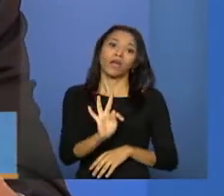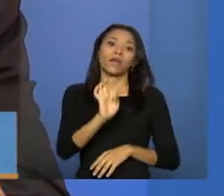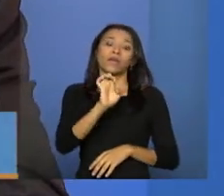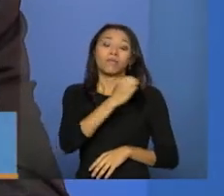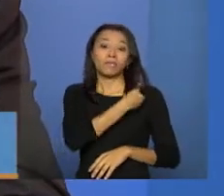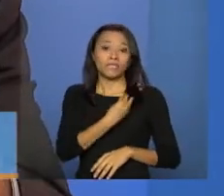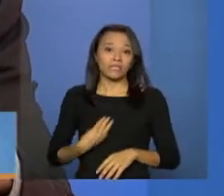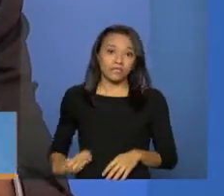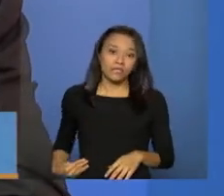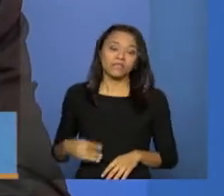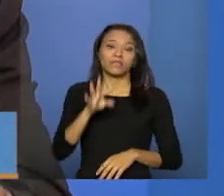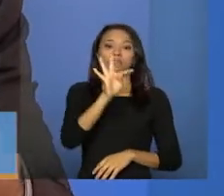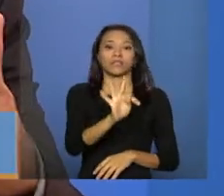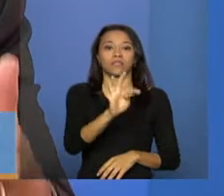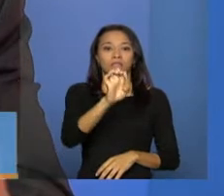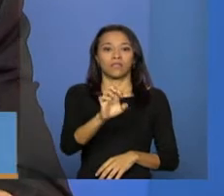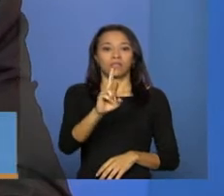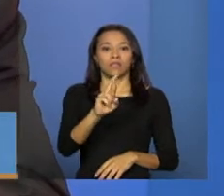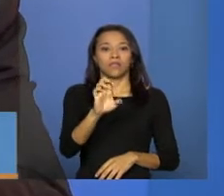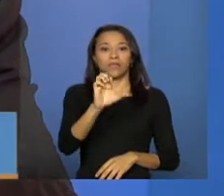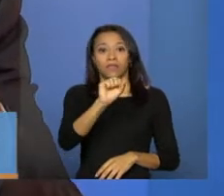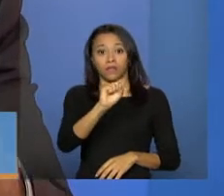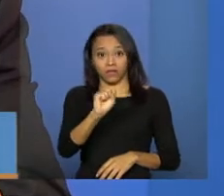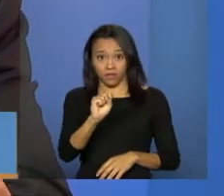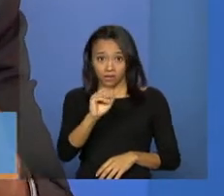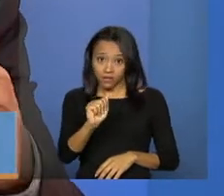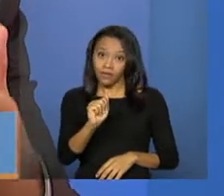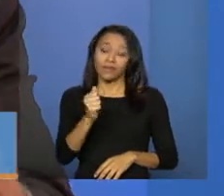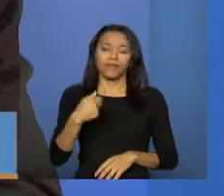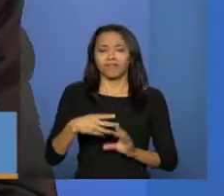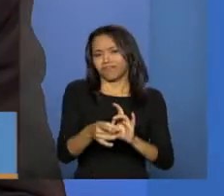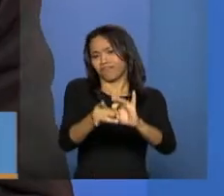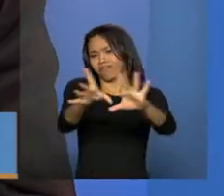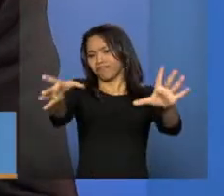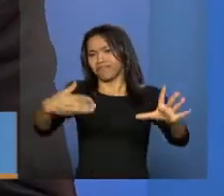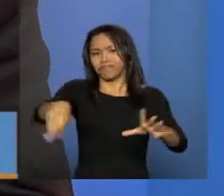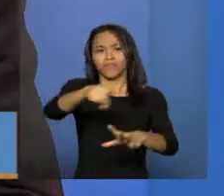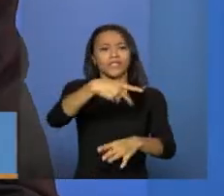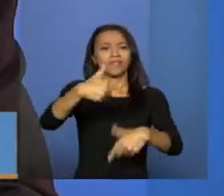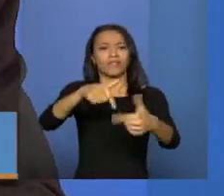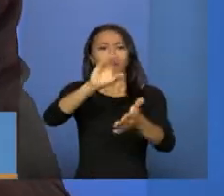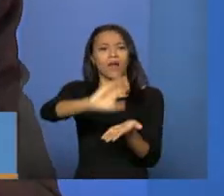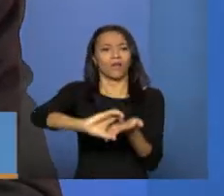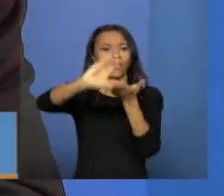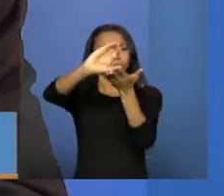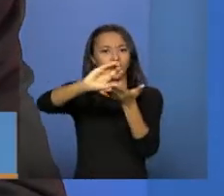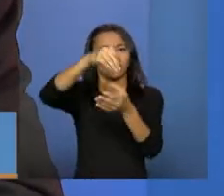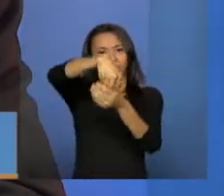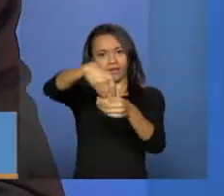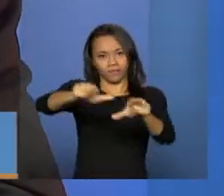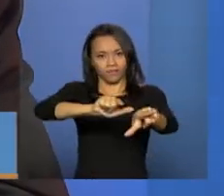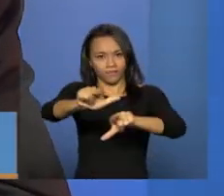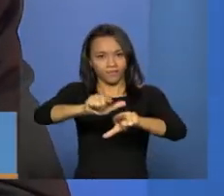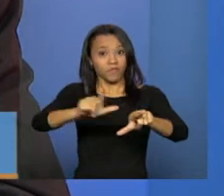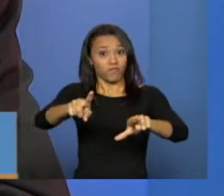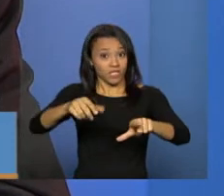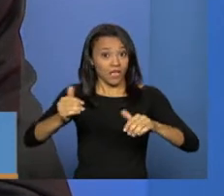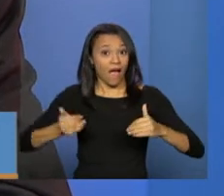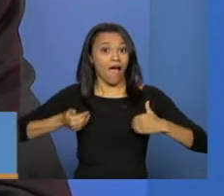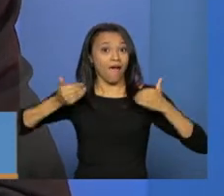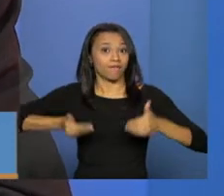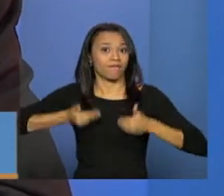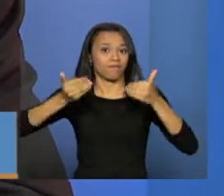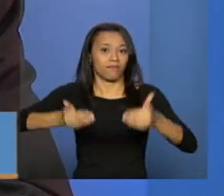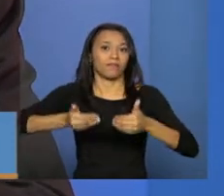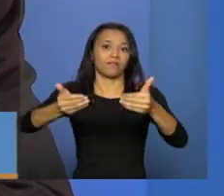colocar toda a equipe à disposição dos gestores, dos trabalhadores, dos conselheiros, para que nós possamos avançar na profissionalização da área da